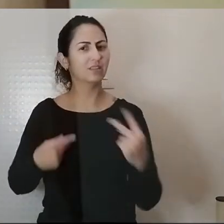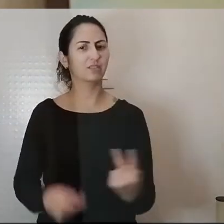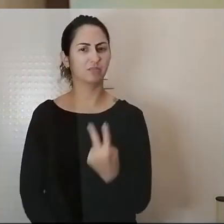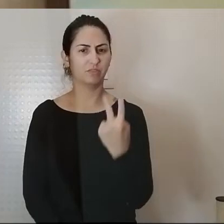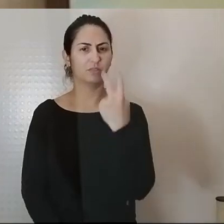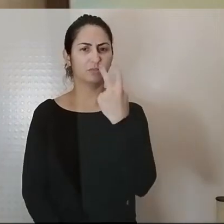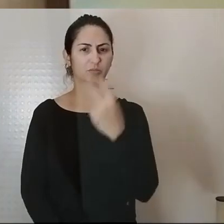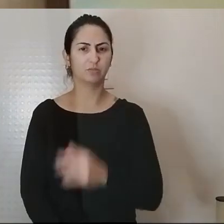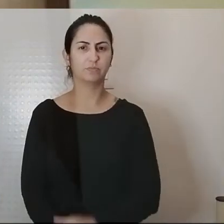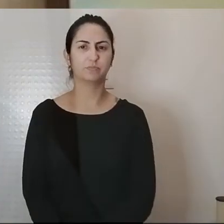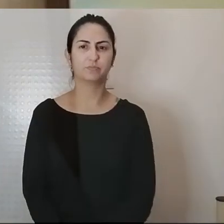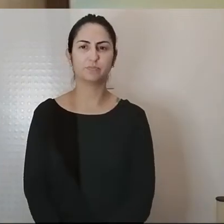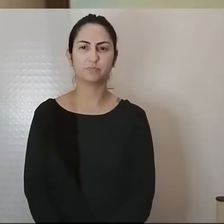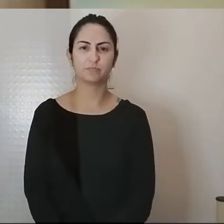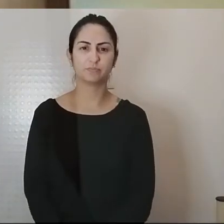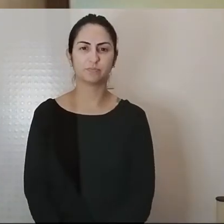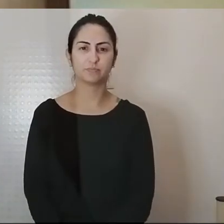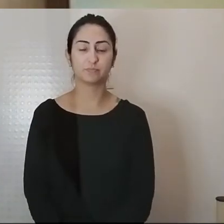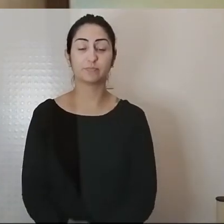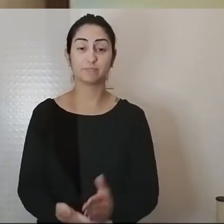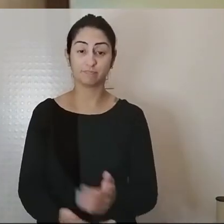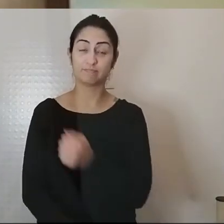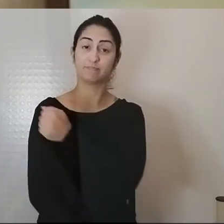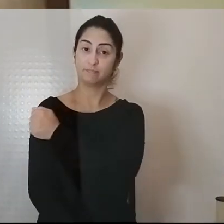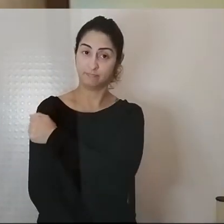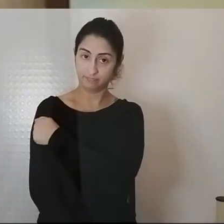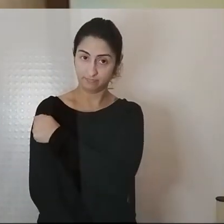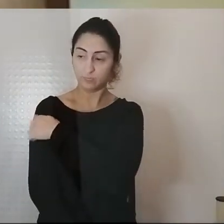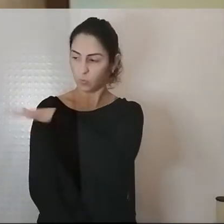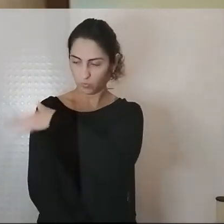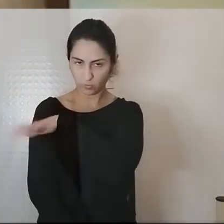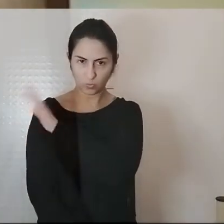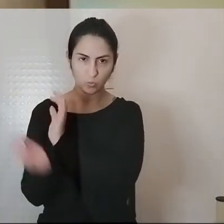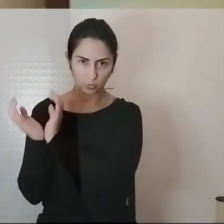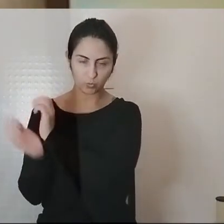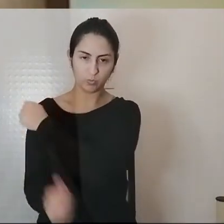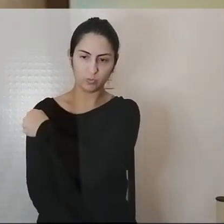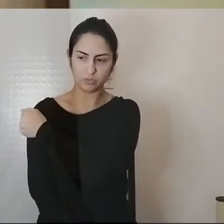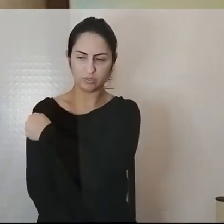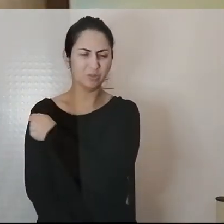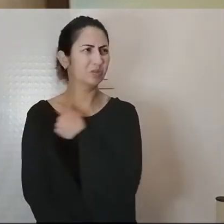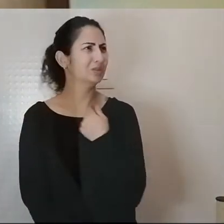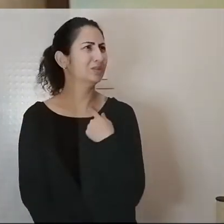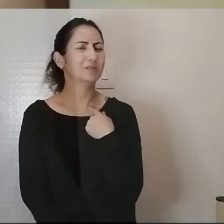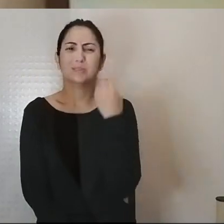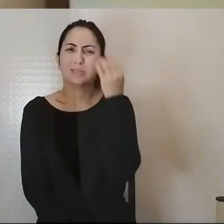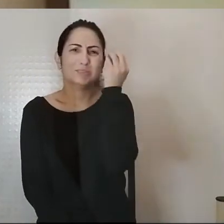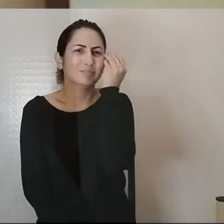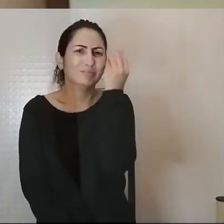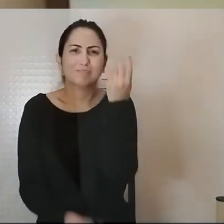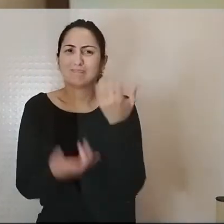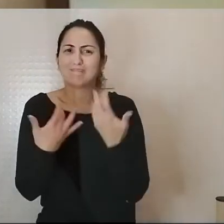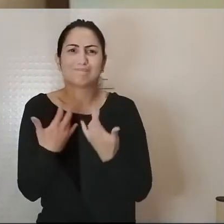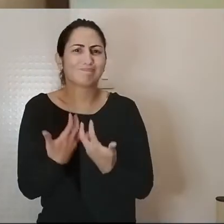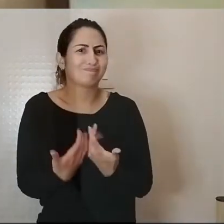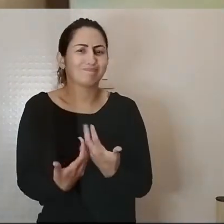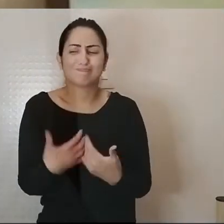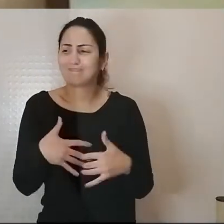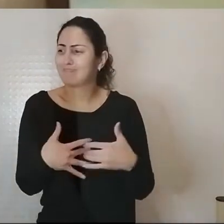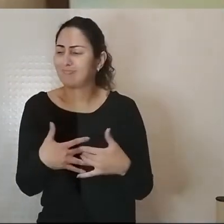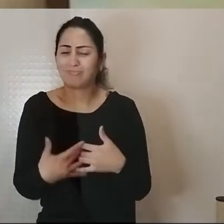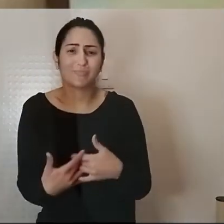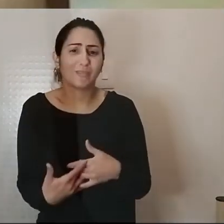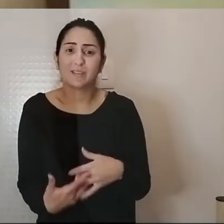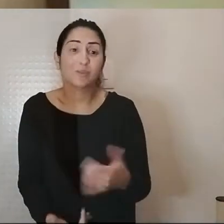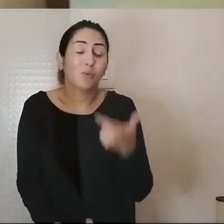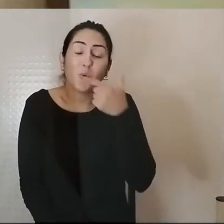e estes estudantes vivem perturbados estão desconcentrados